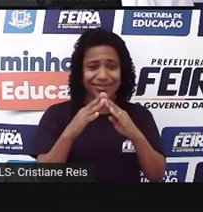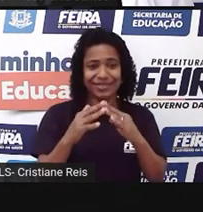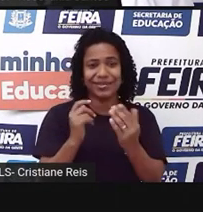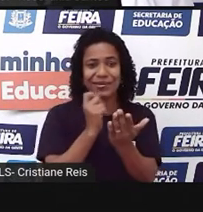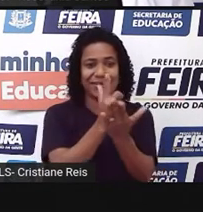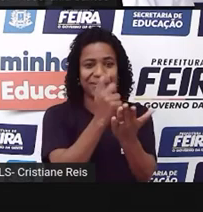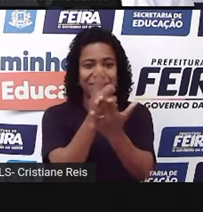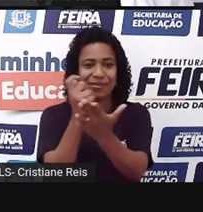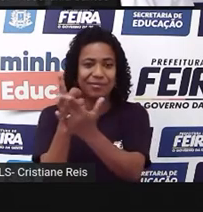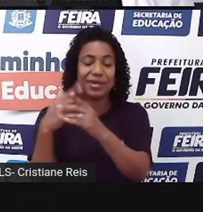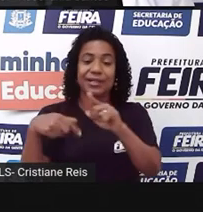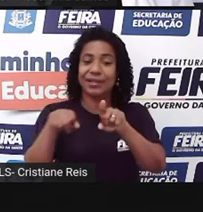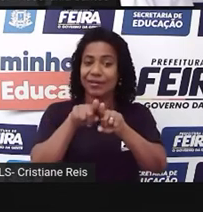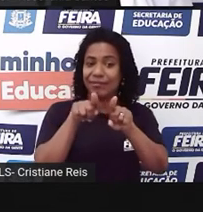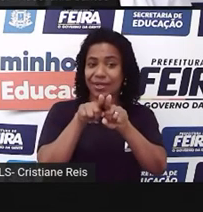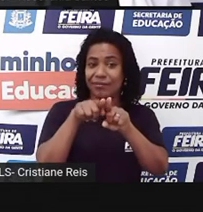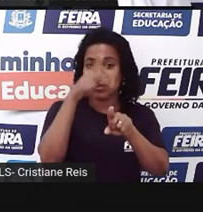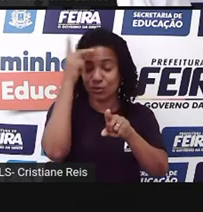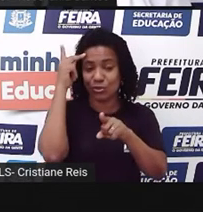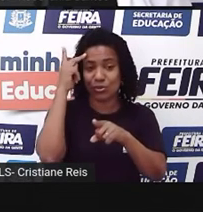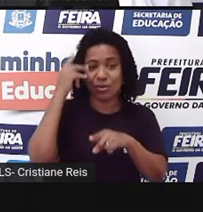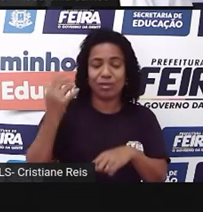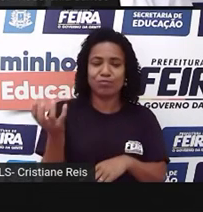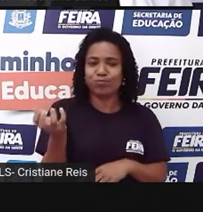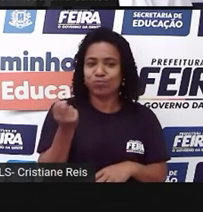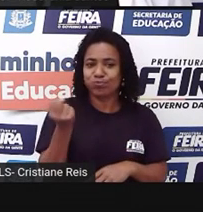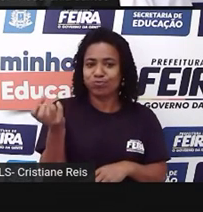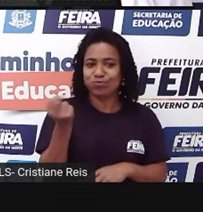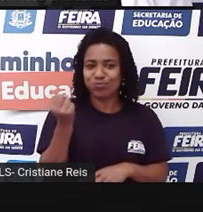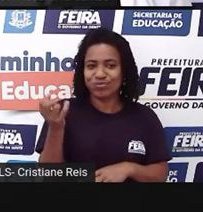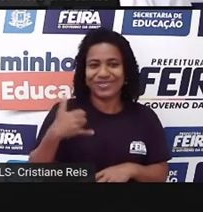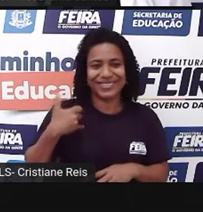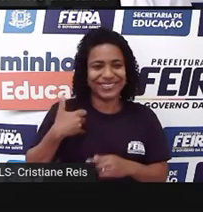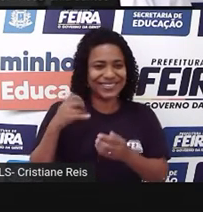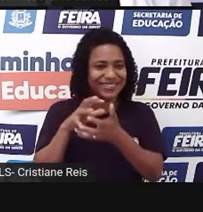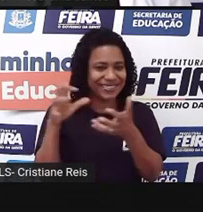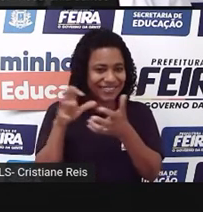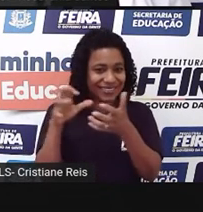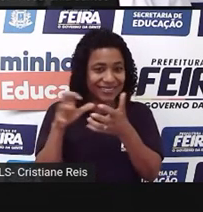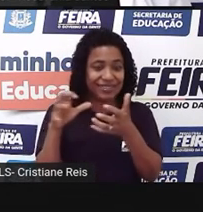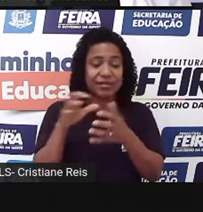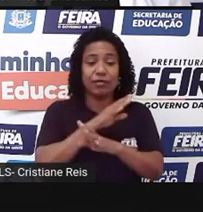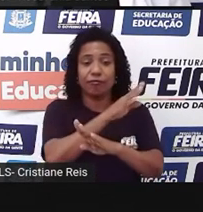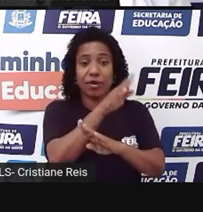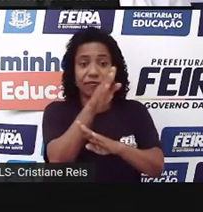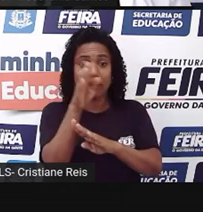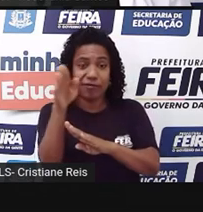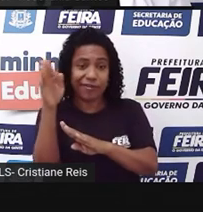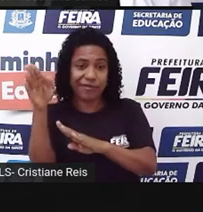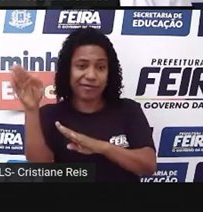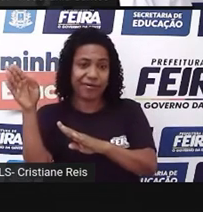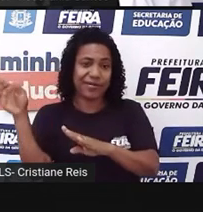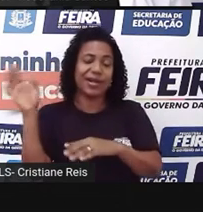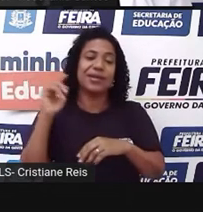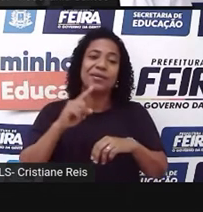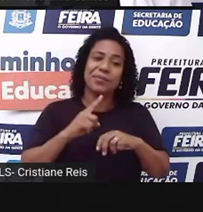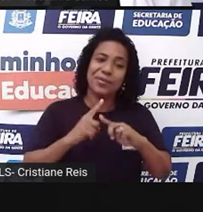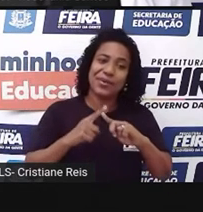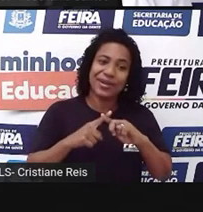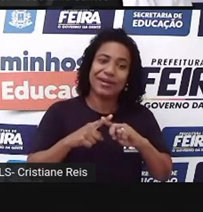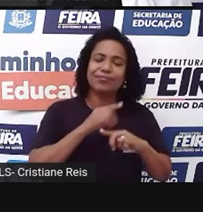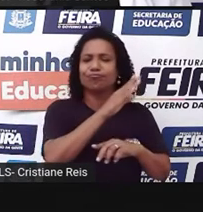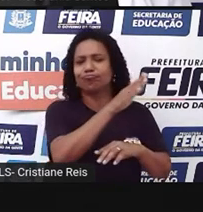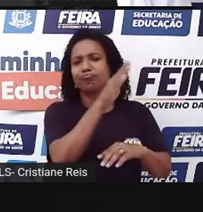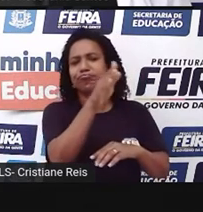já que fazer compra nesses locais requer mais disponibilidade de tempo do que em supermercado. Você tem que andar mais, né? Para ver